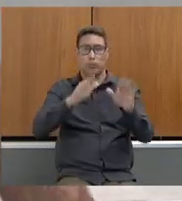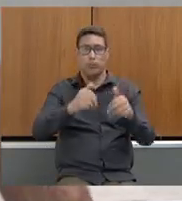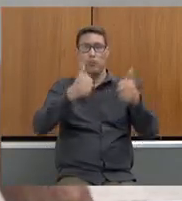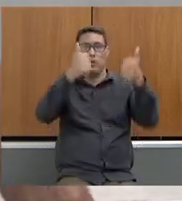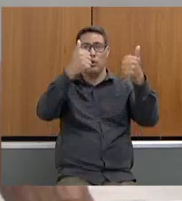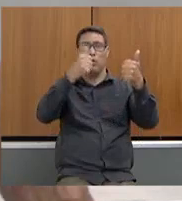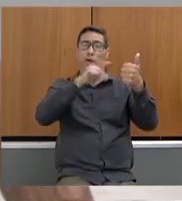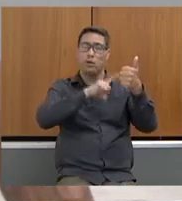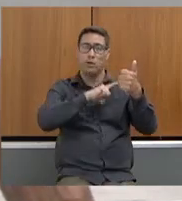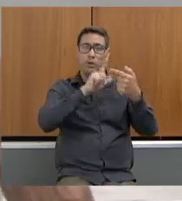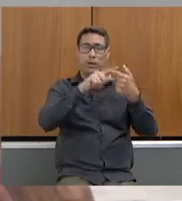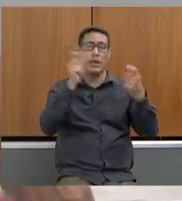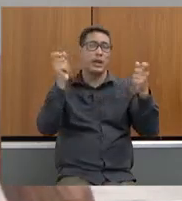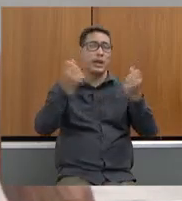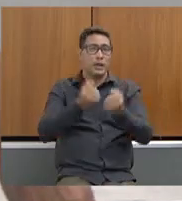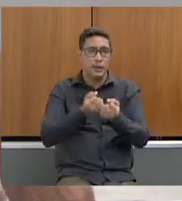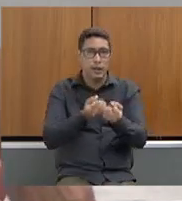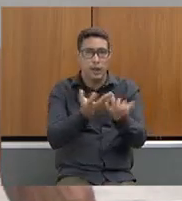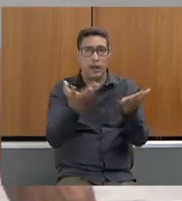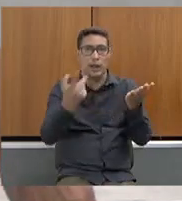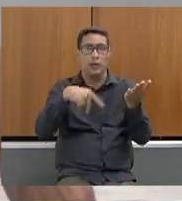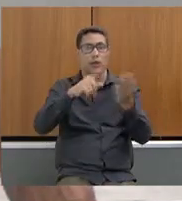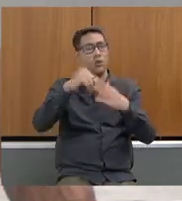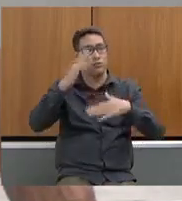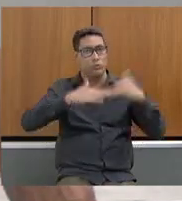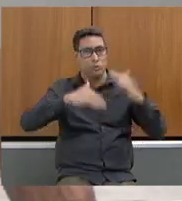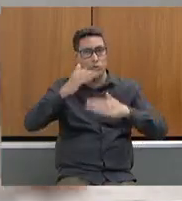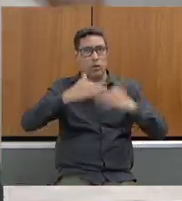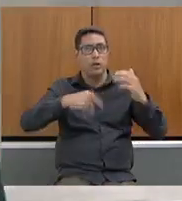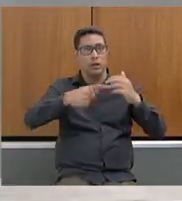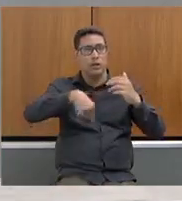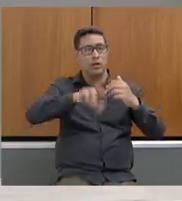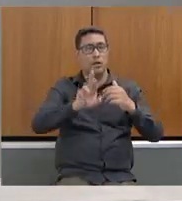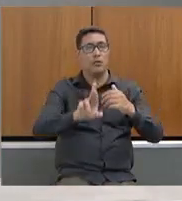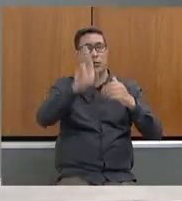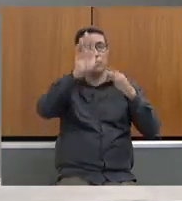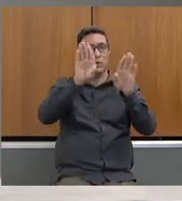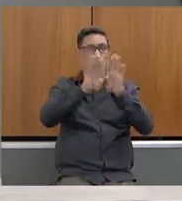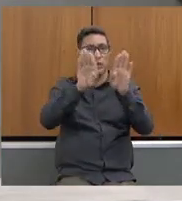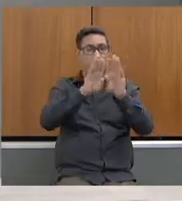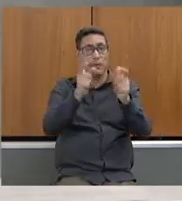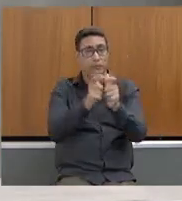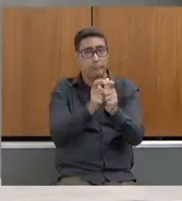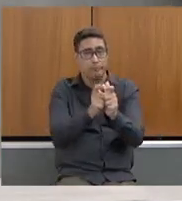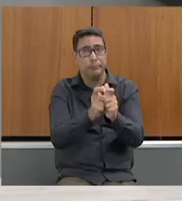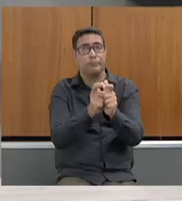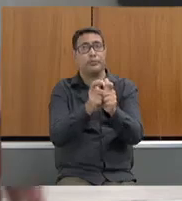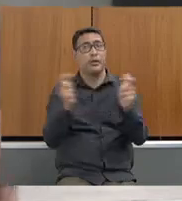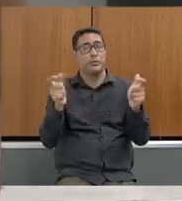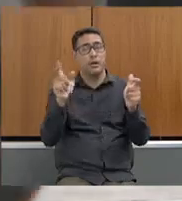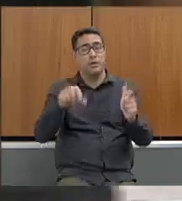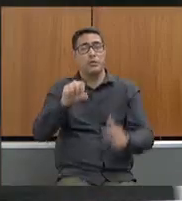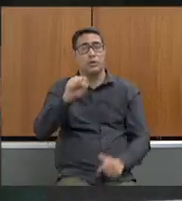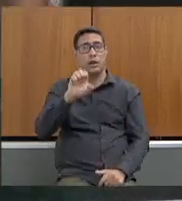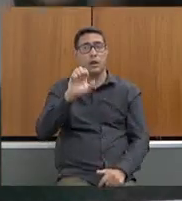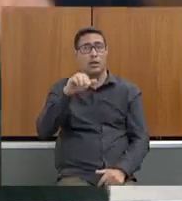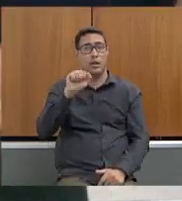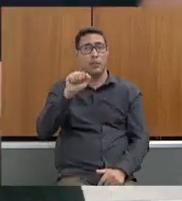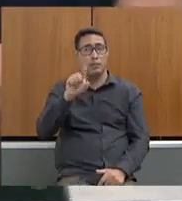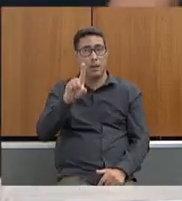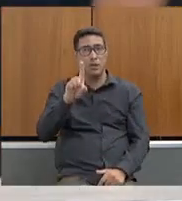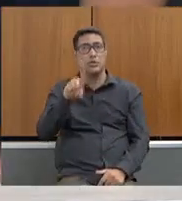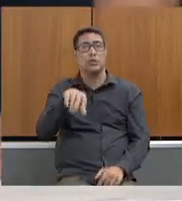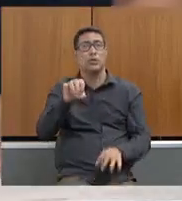delegação de cooperativas, competência para que os municípios licenciem também a maior parte do que a SEMAD licenciaria